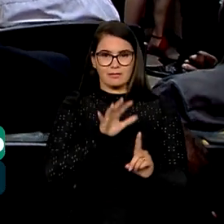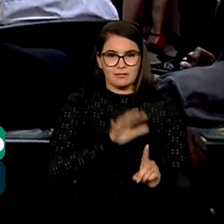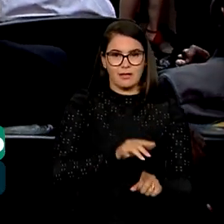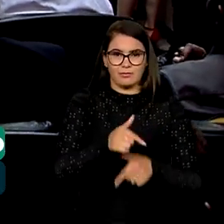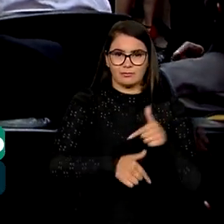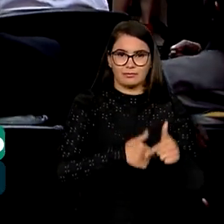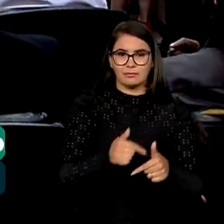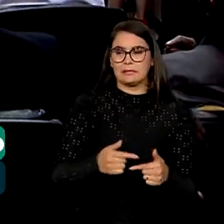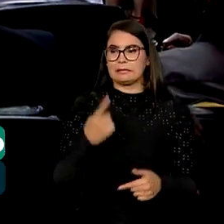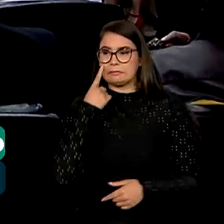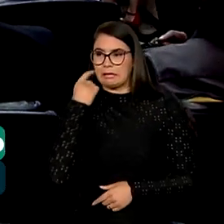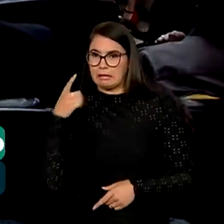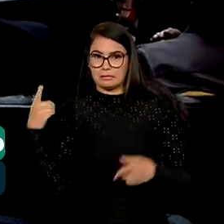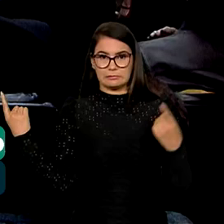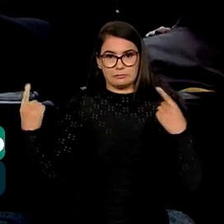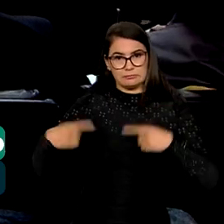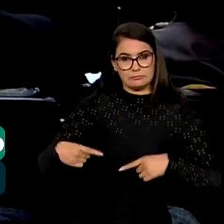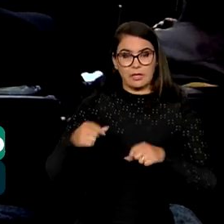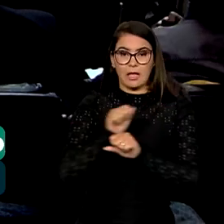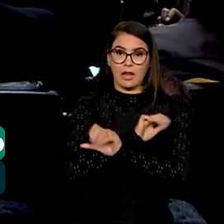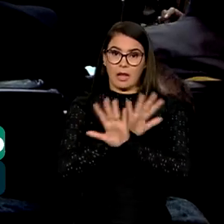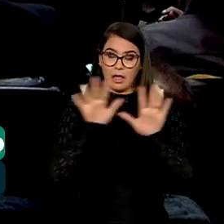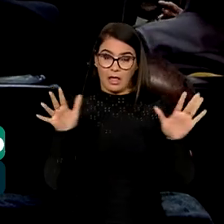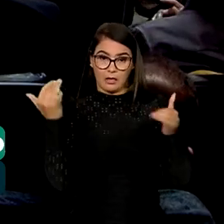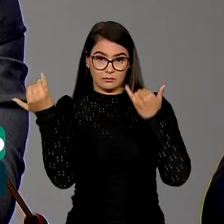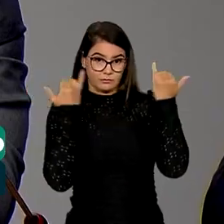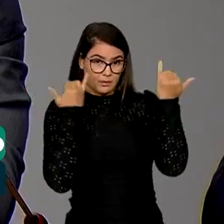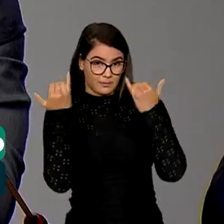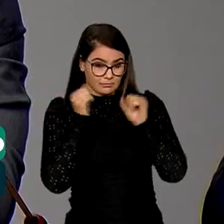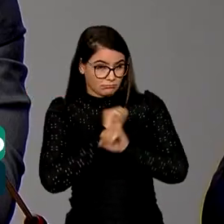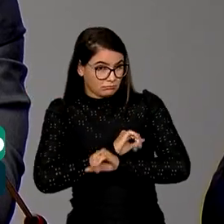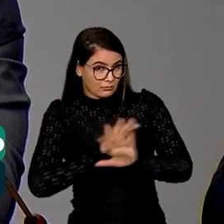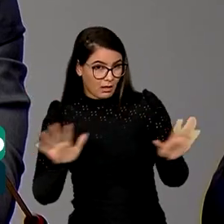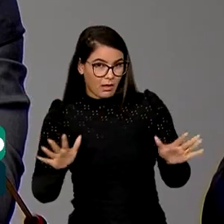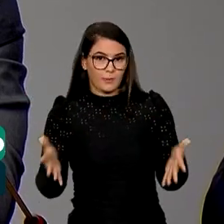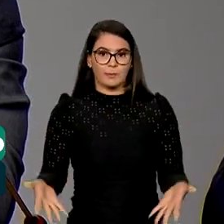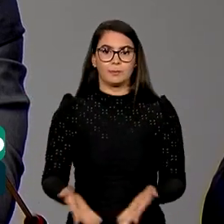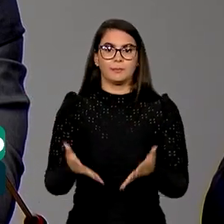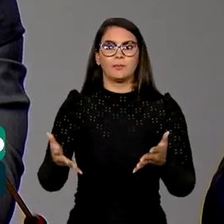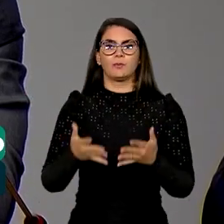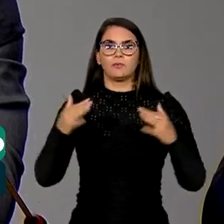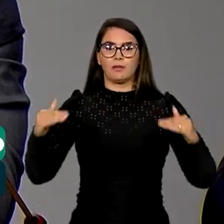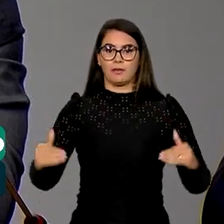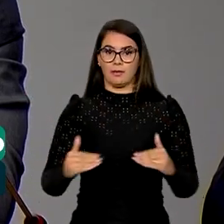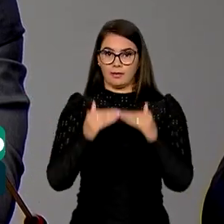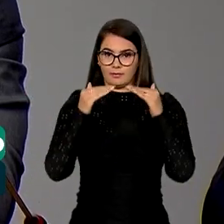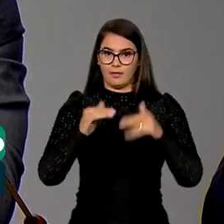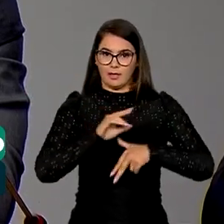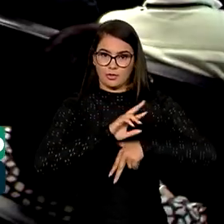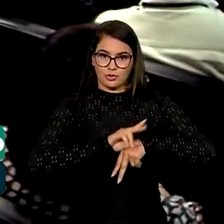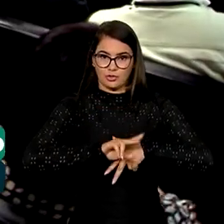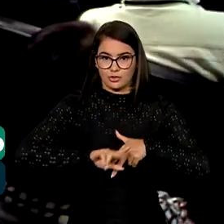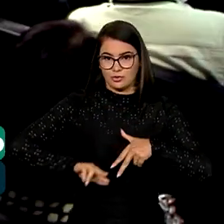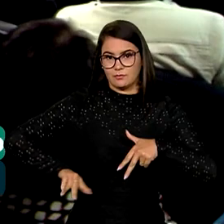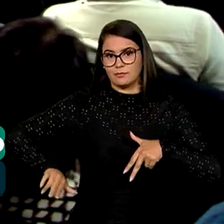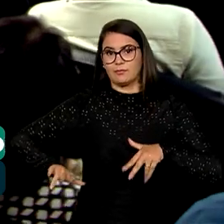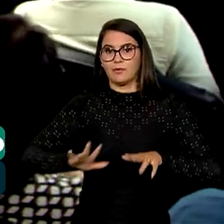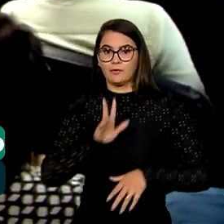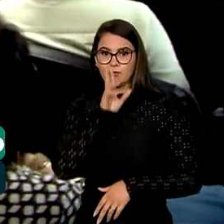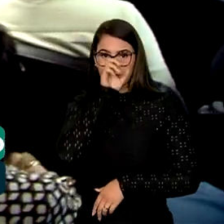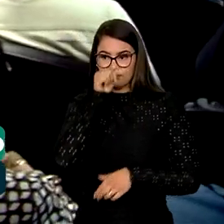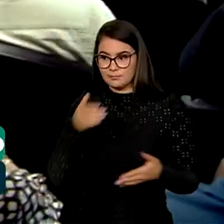conflitos de interesses, a transparência da informação, a promoção da equidade e diversidade, o